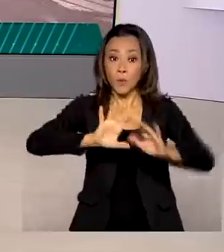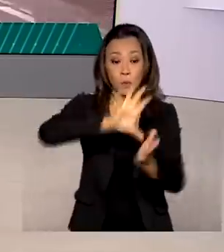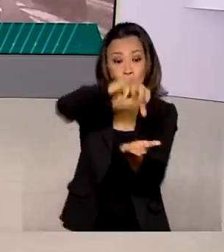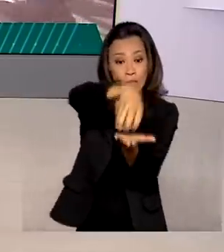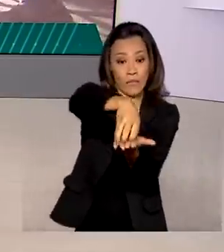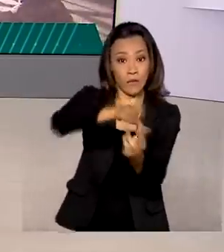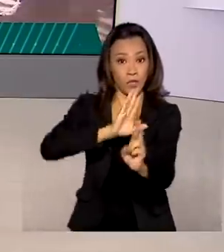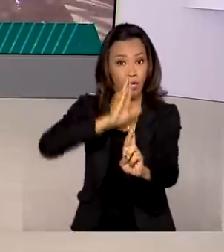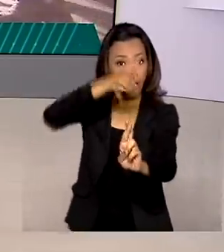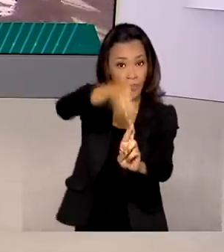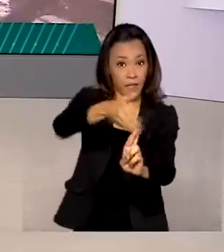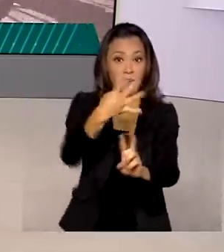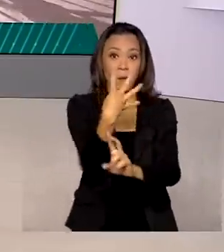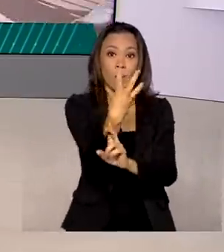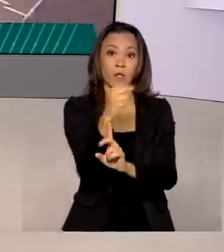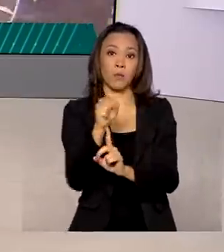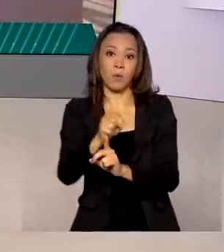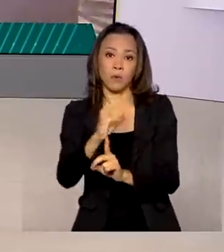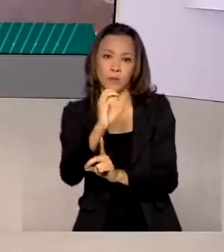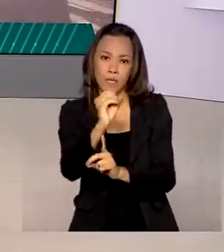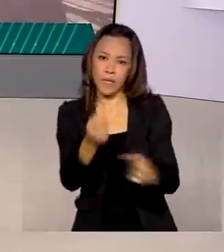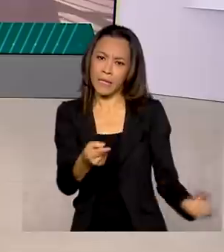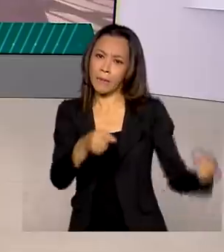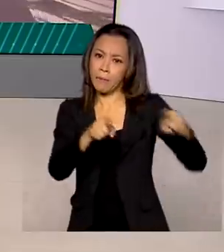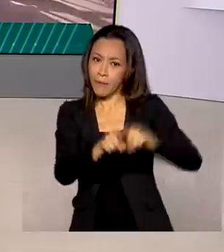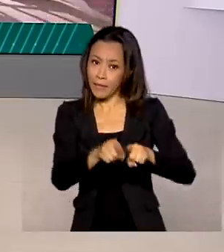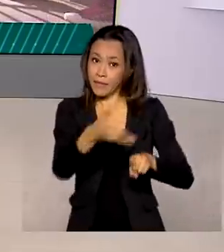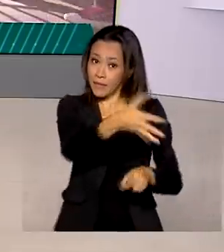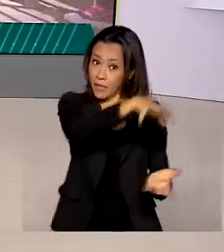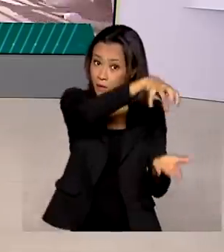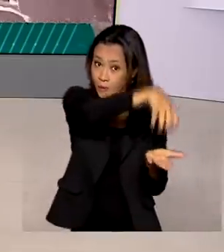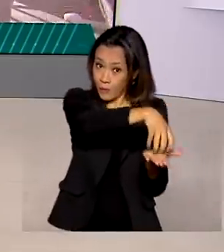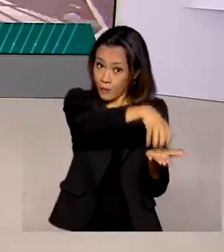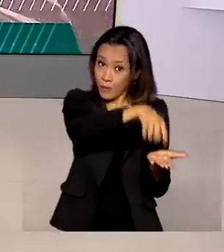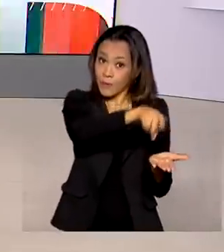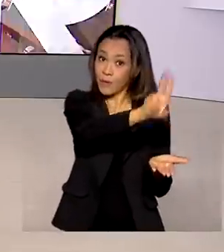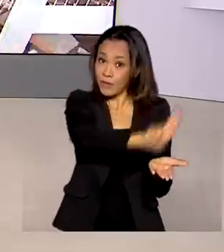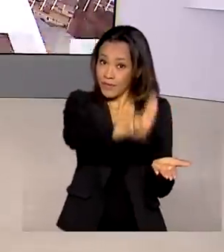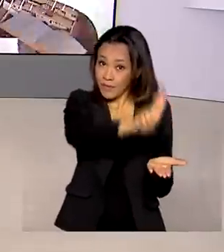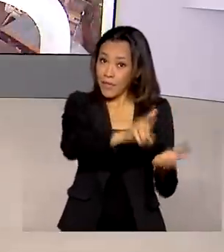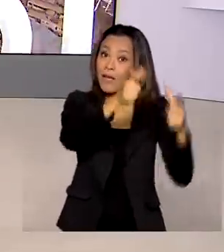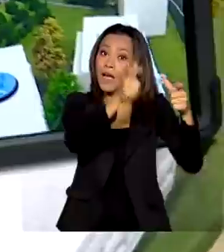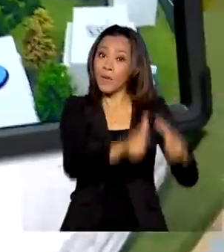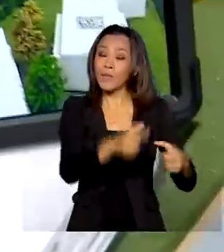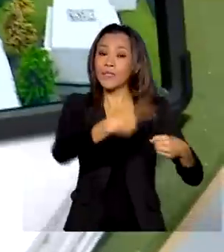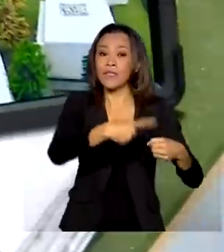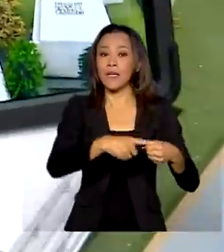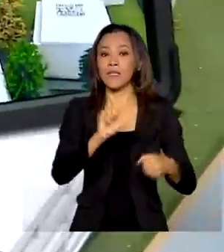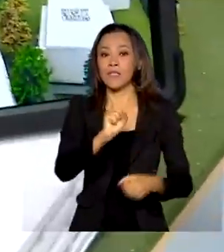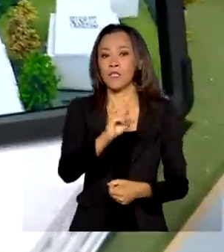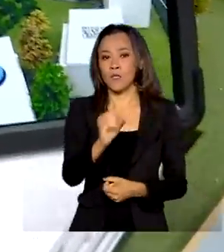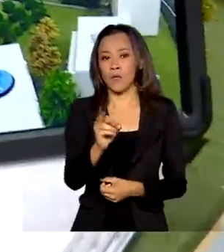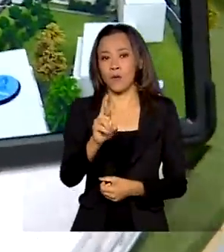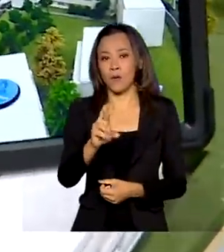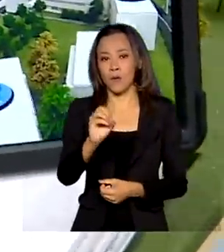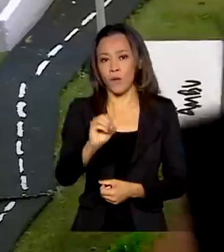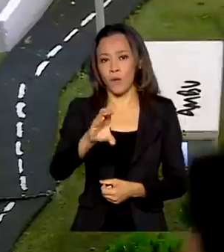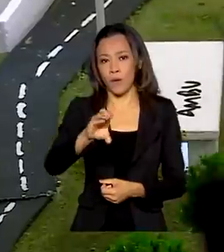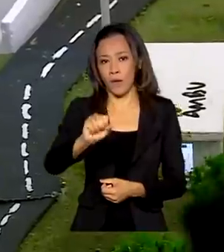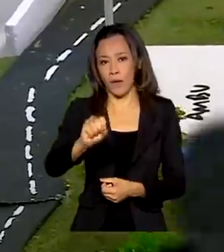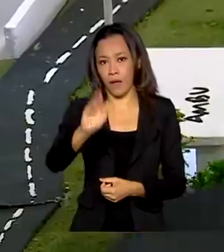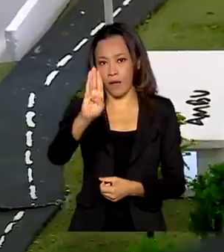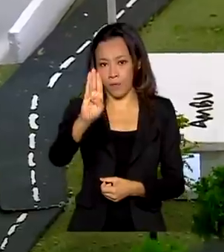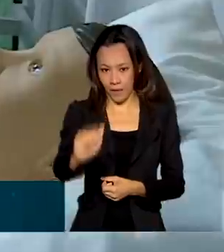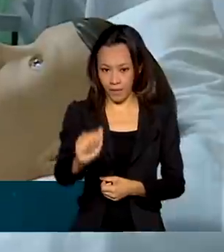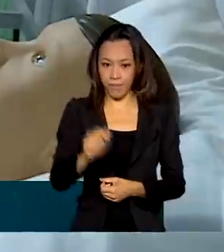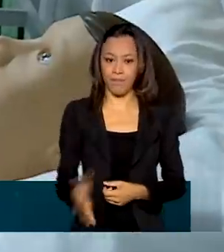Tecnologias 4.0 em parceria com o Centro Universitário que fica em Sorocaba. Um modelo de cidade